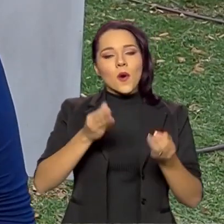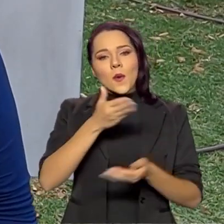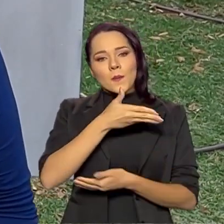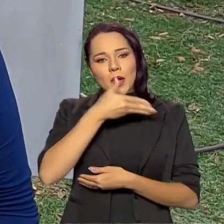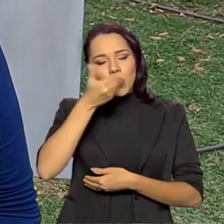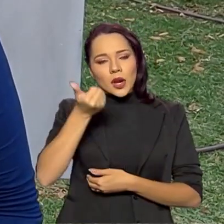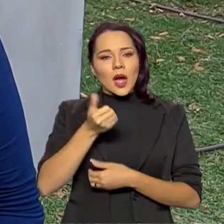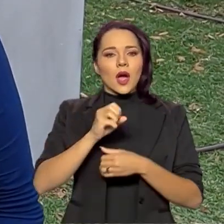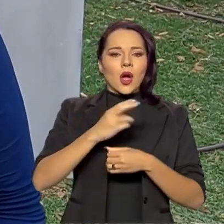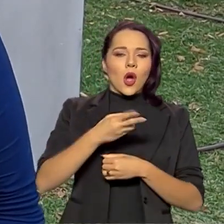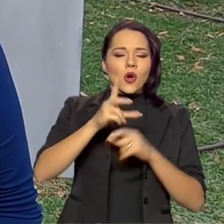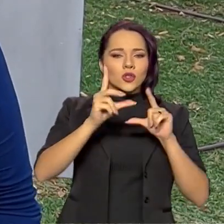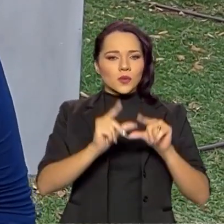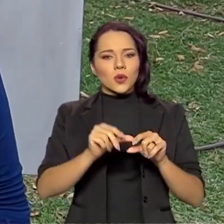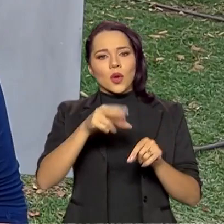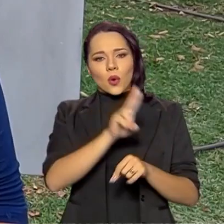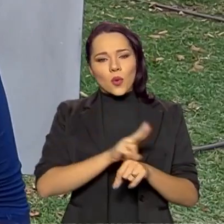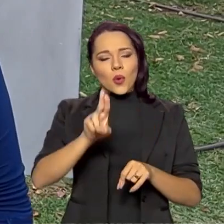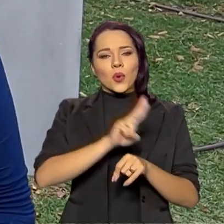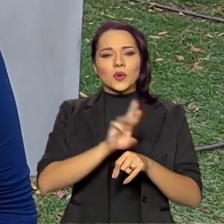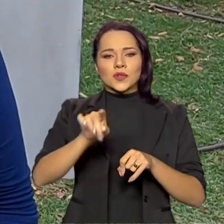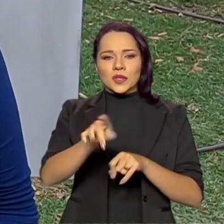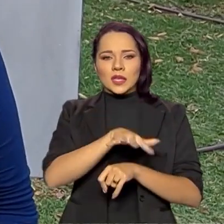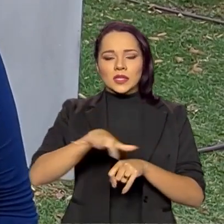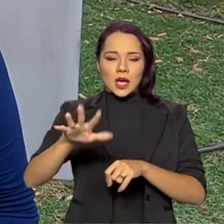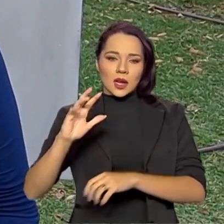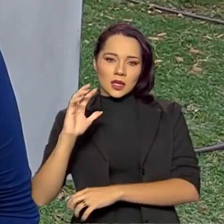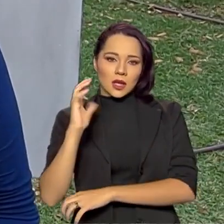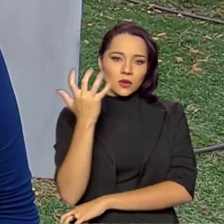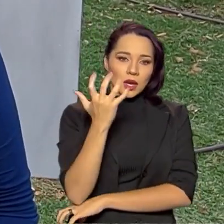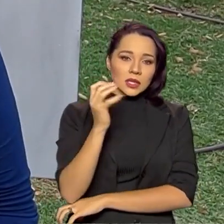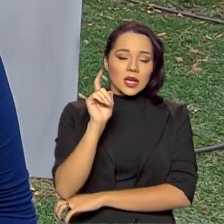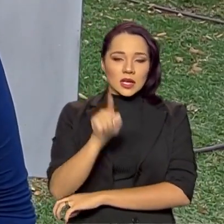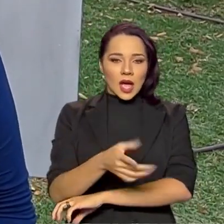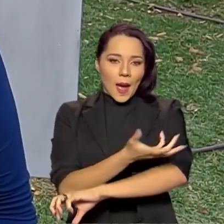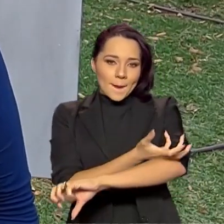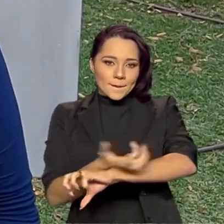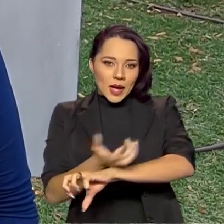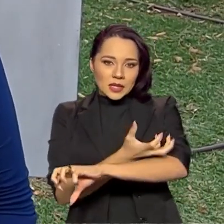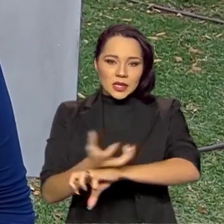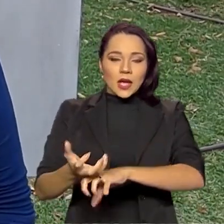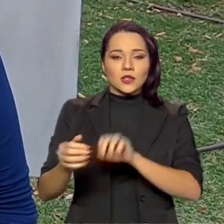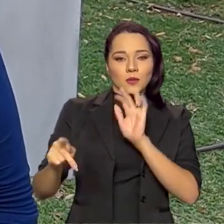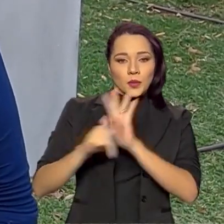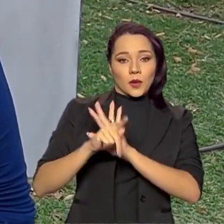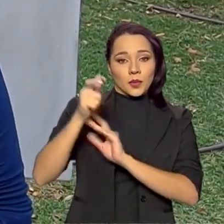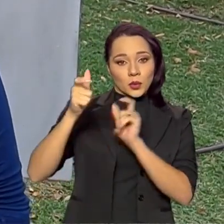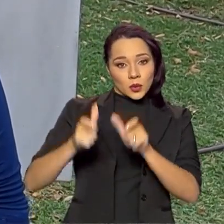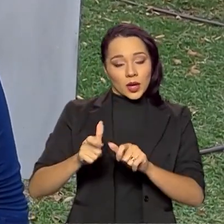o uso desse recurso natural, que são as pastagens nativas, e como